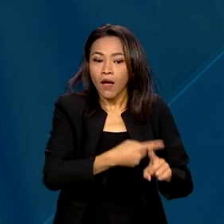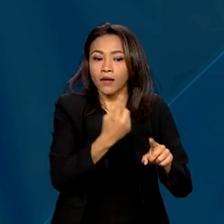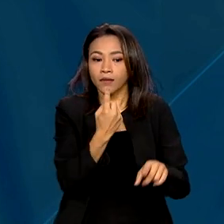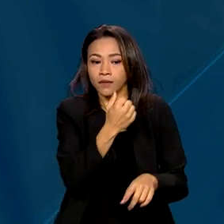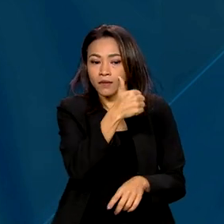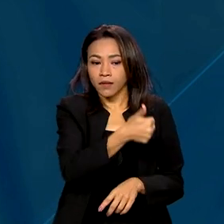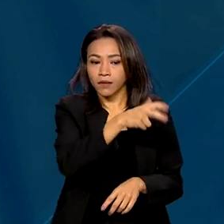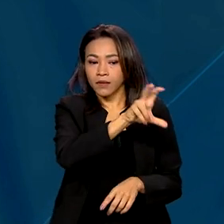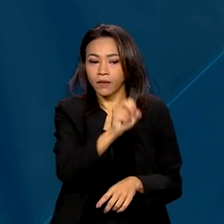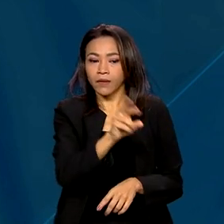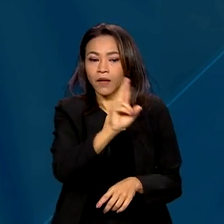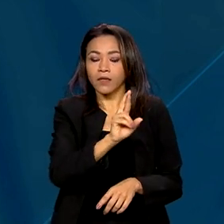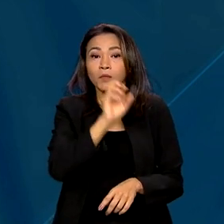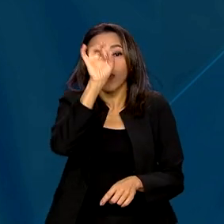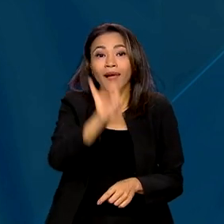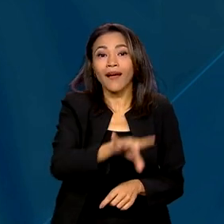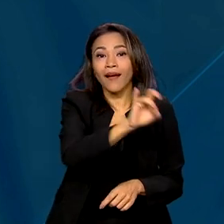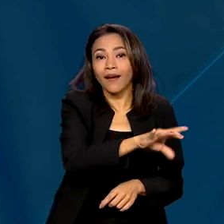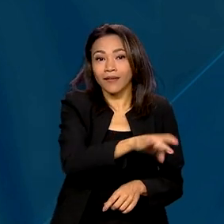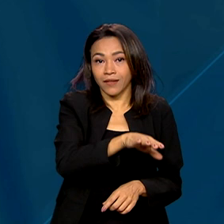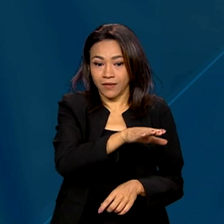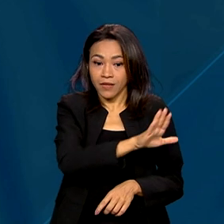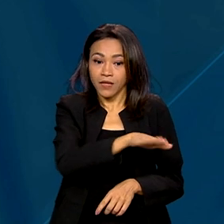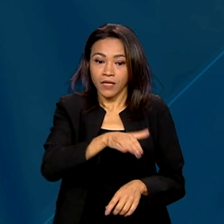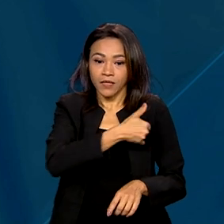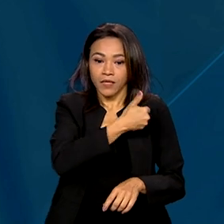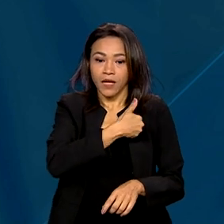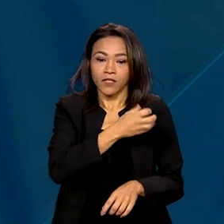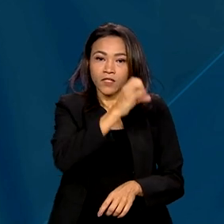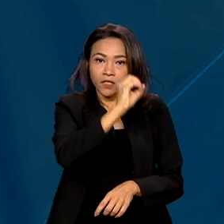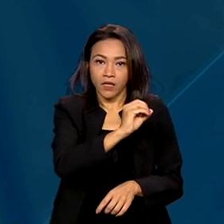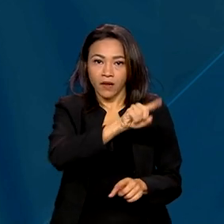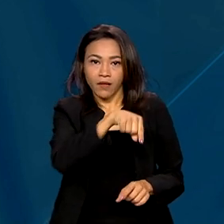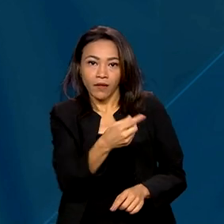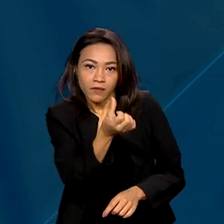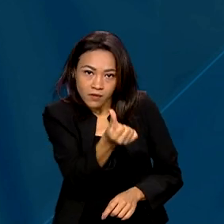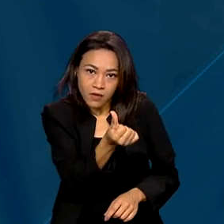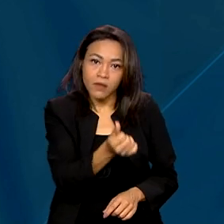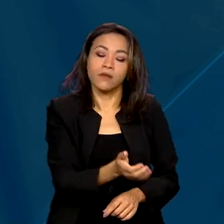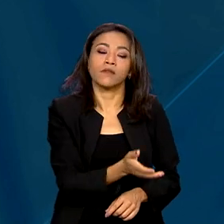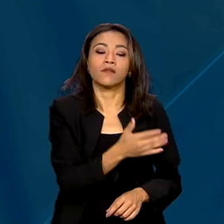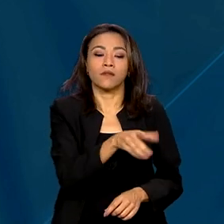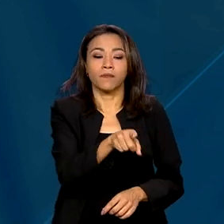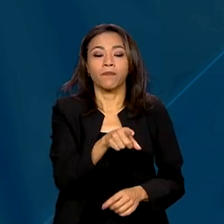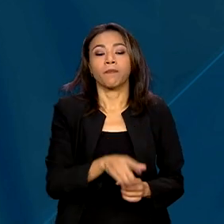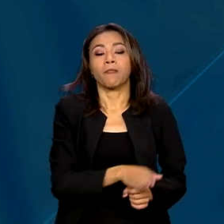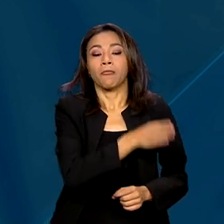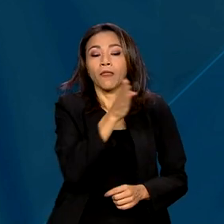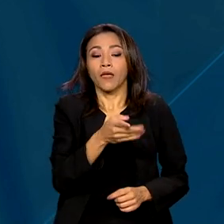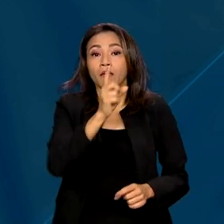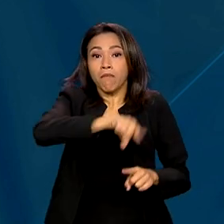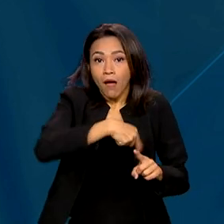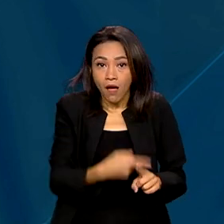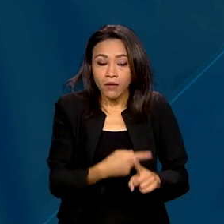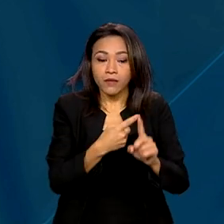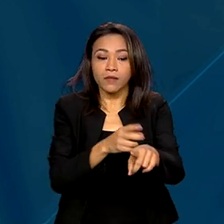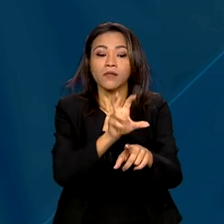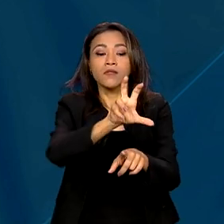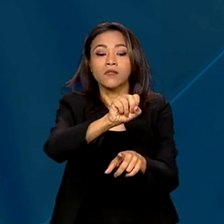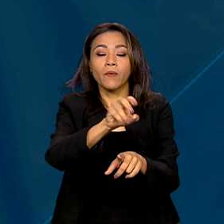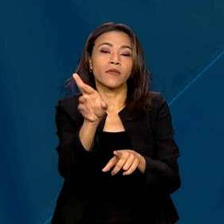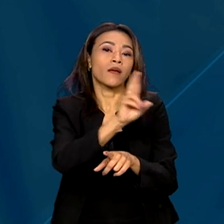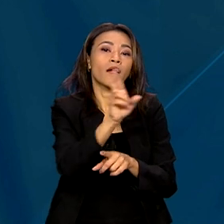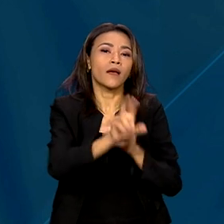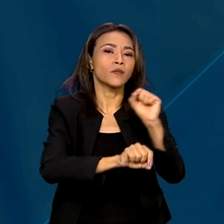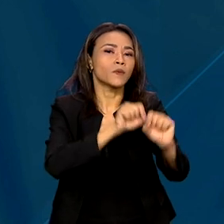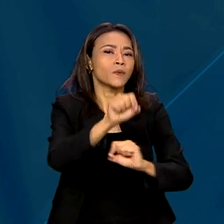,00 por criança com idade entre 0 e 6 anos do benefício primeira infância, mais R$,00 do